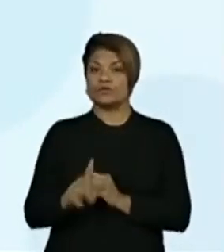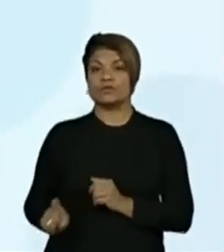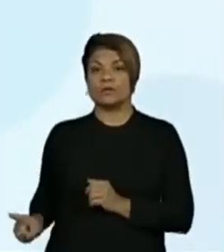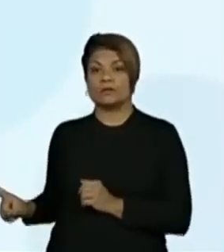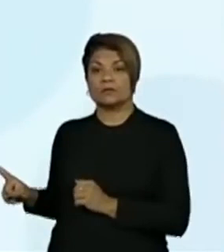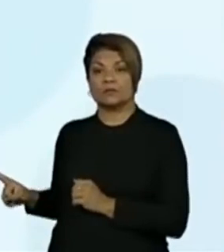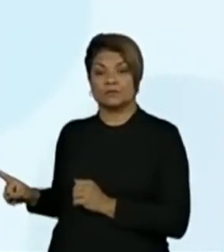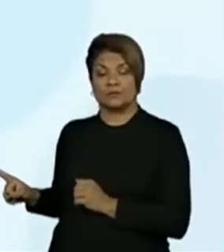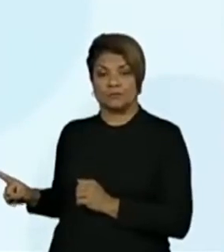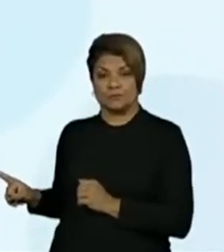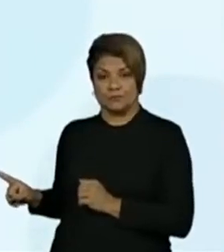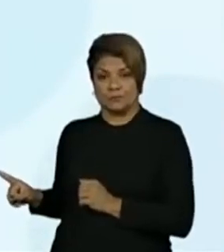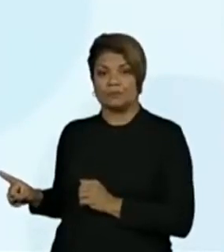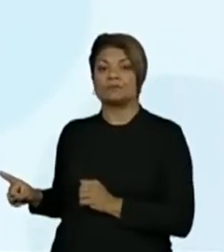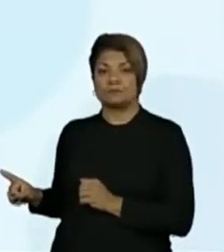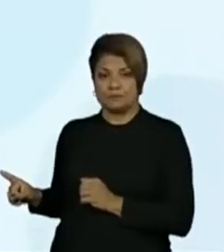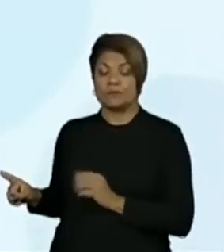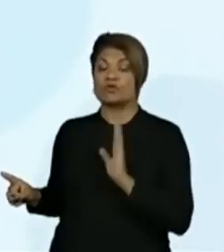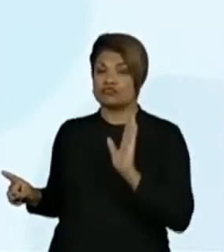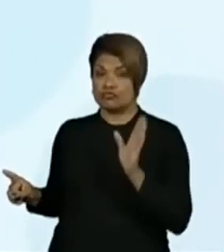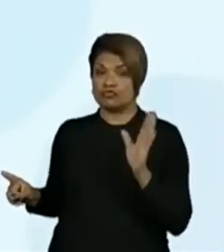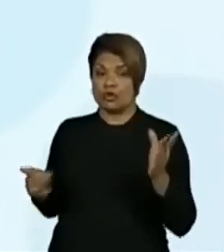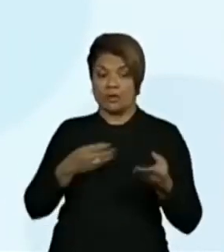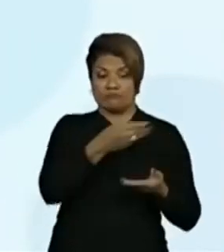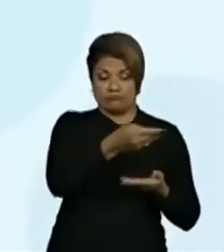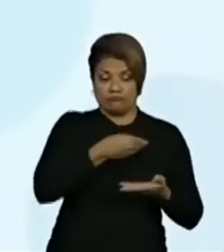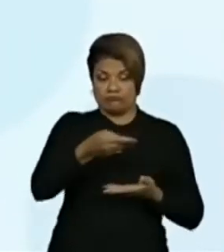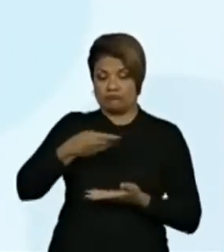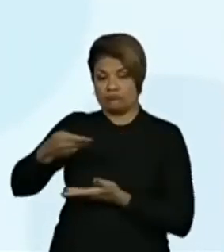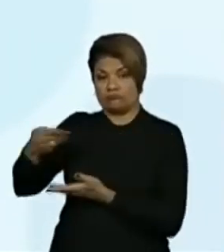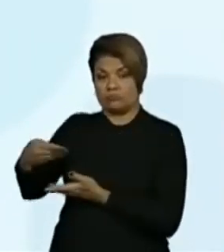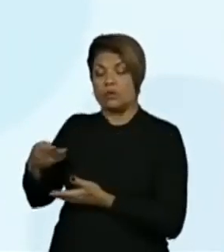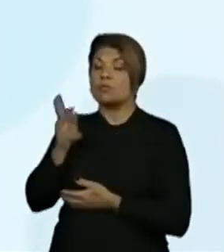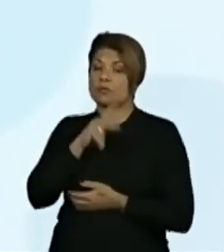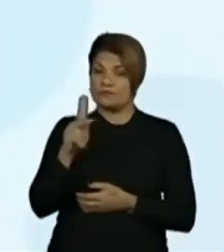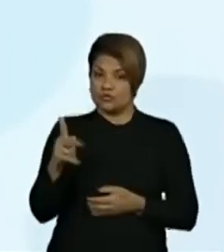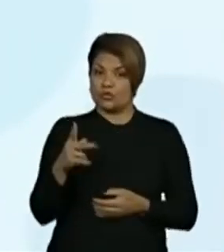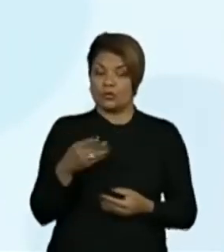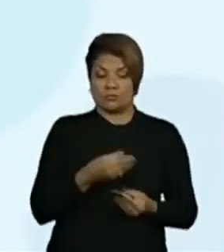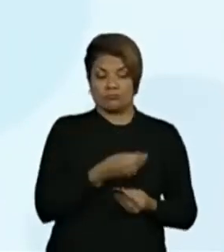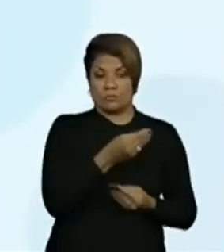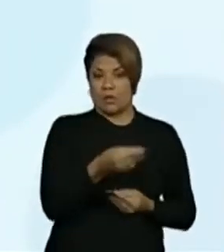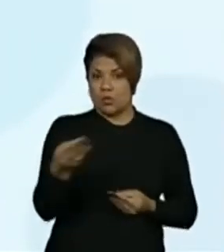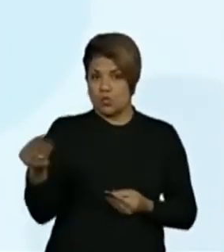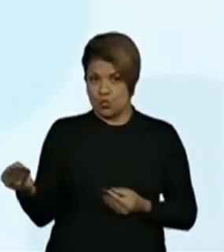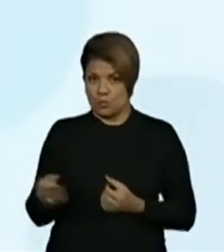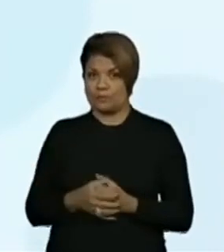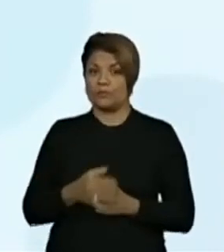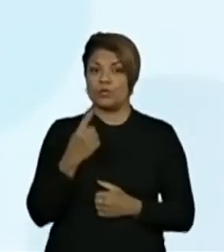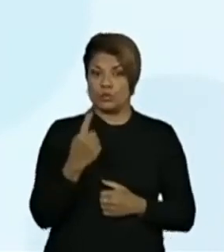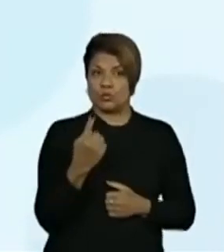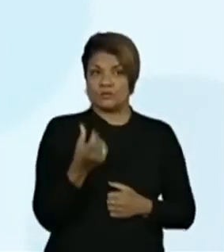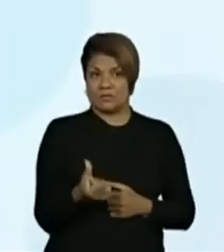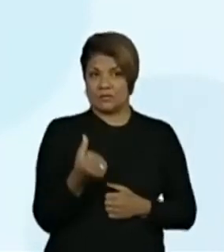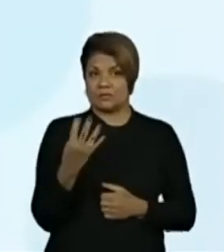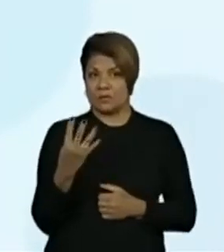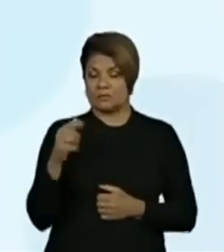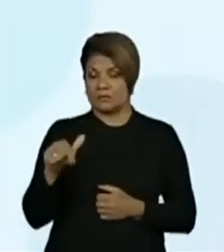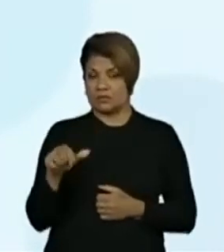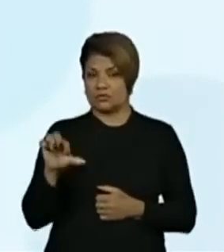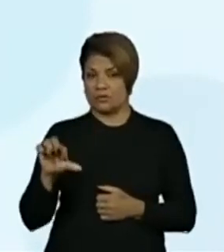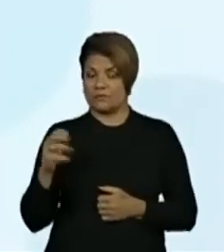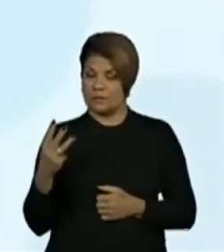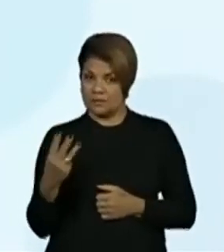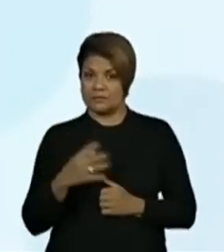Os algarismos que eles já tinham aí nessas fichas. 1, 6, 4, 7, 9, 3.